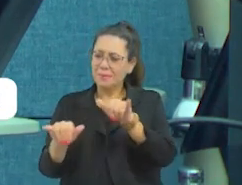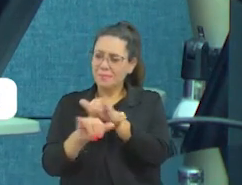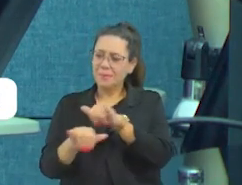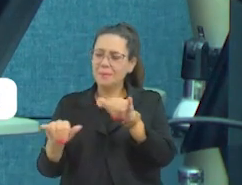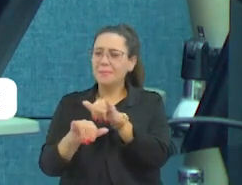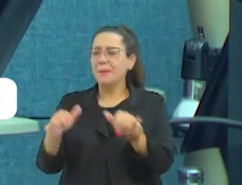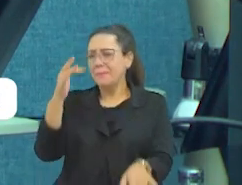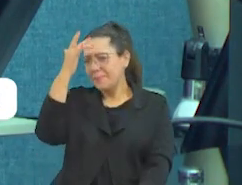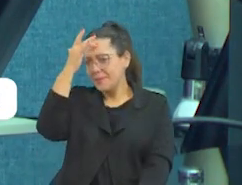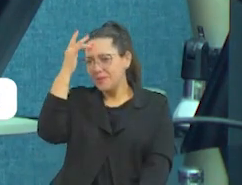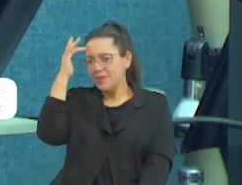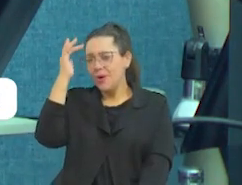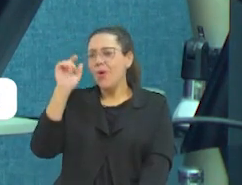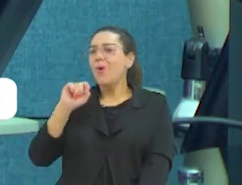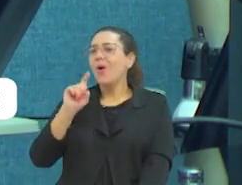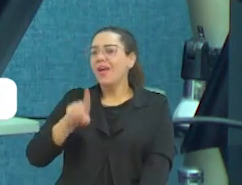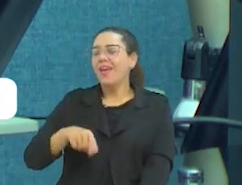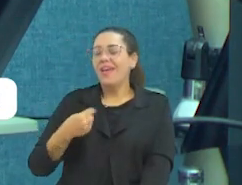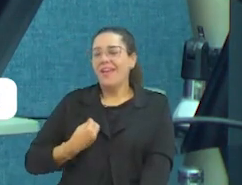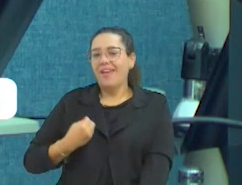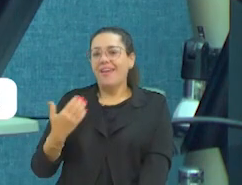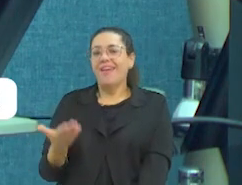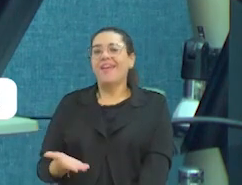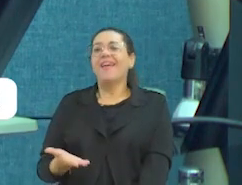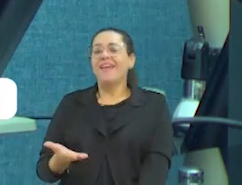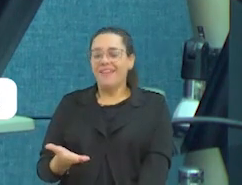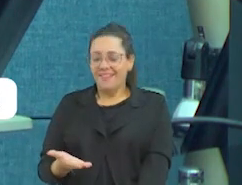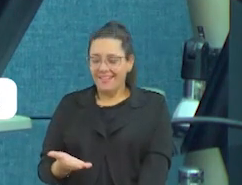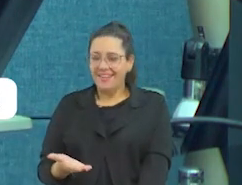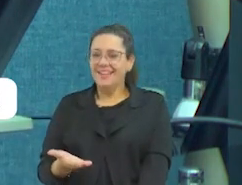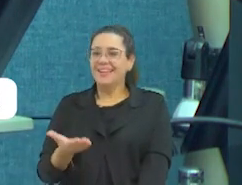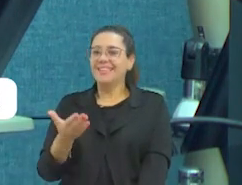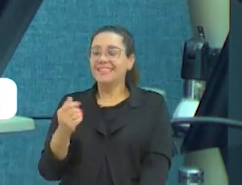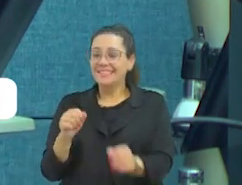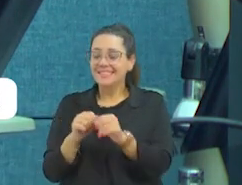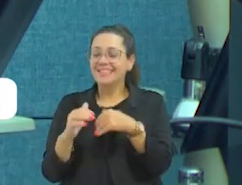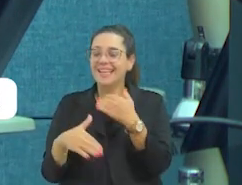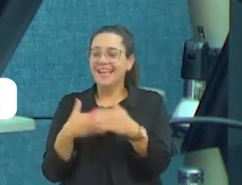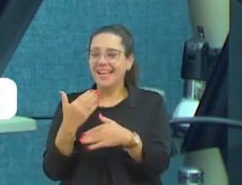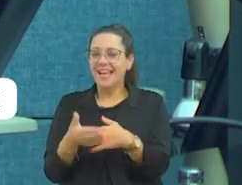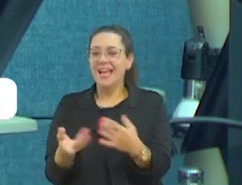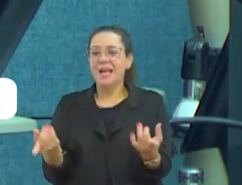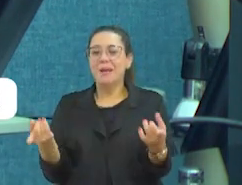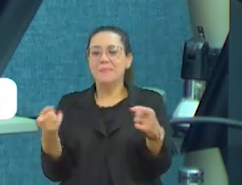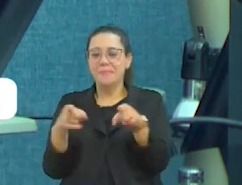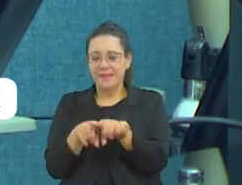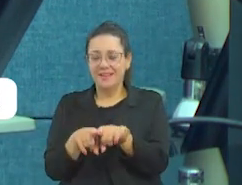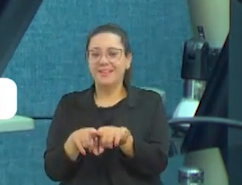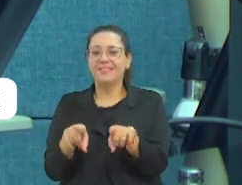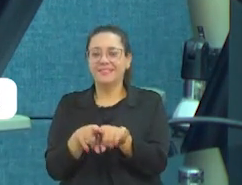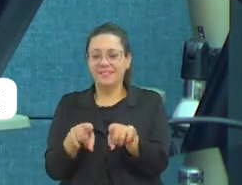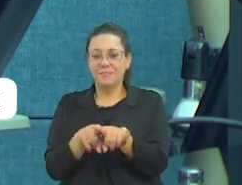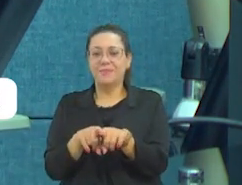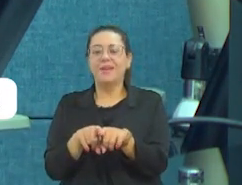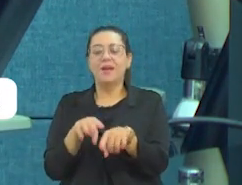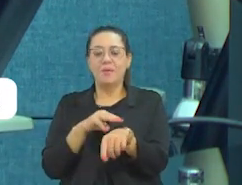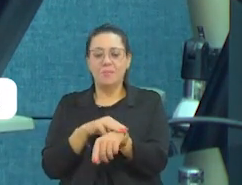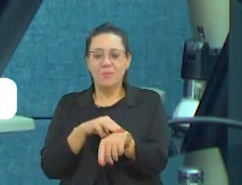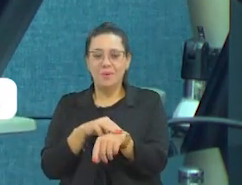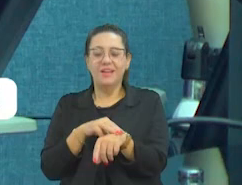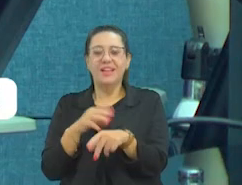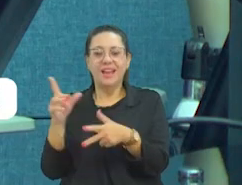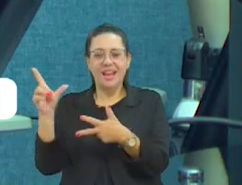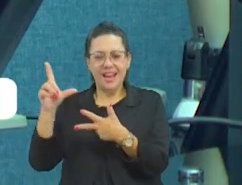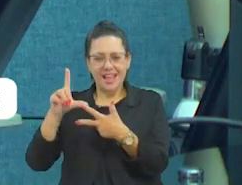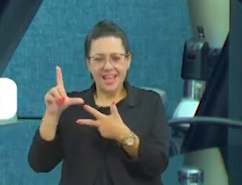pessoas, o que é a Câmara Municipal, graças a essa parceria que vem crescendo. Hoje retornando, como eu disse, o momento legislativo, que já é um